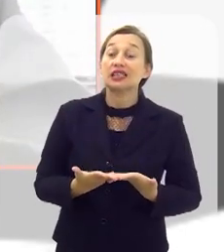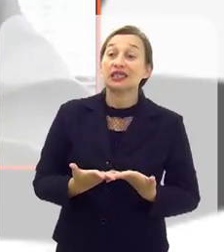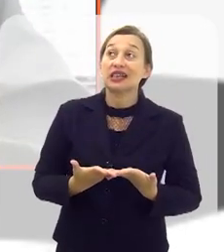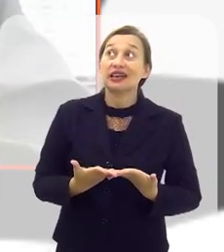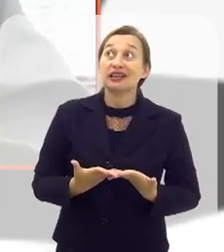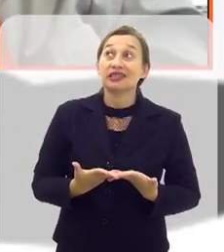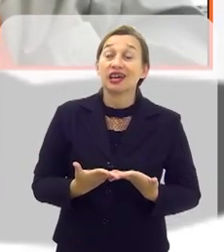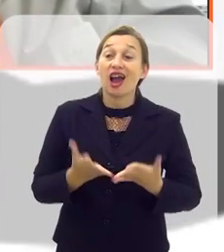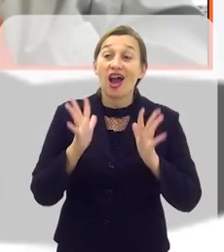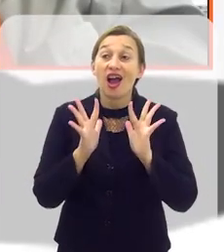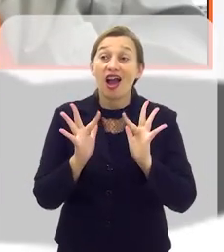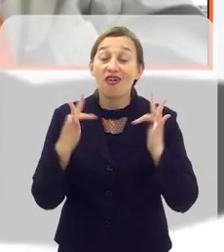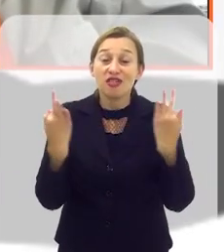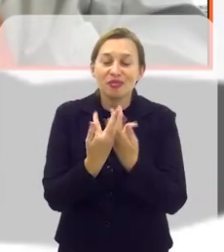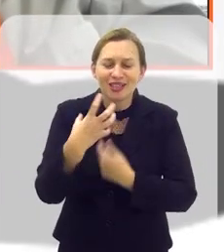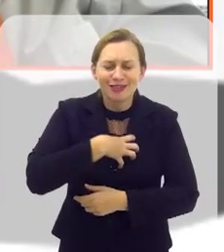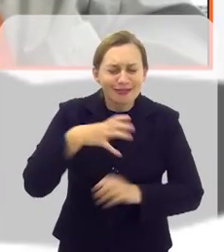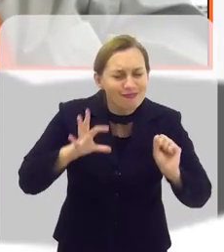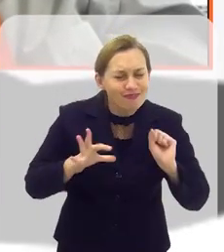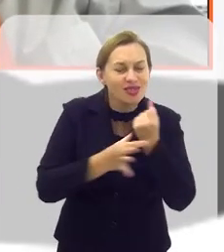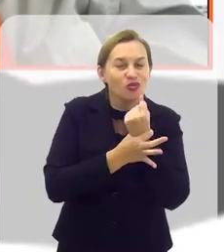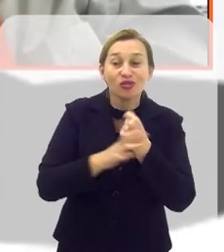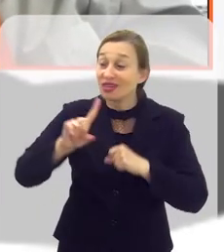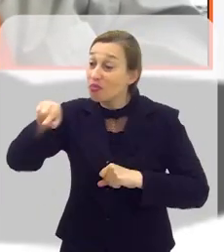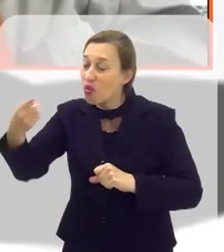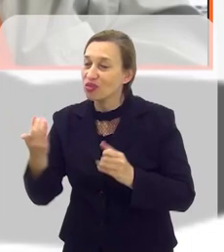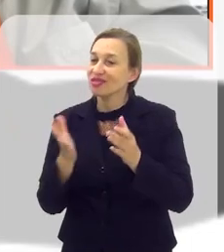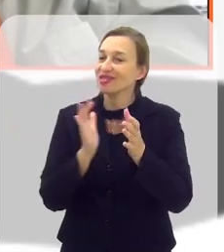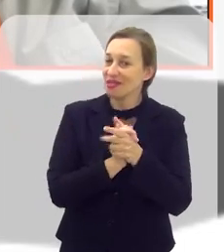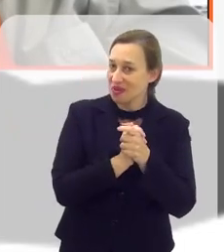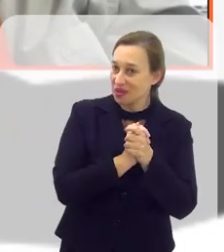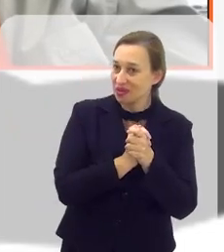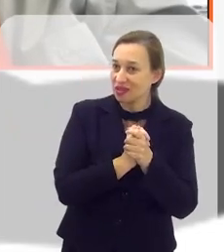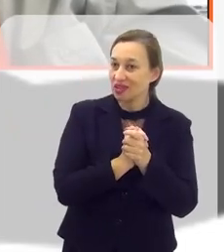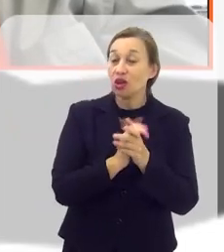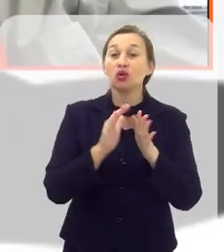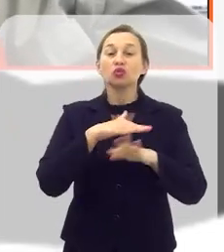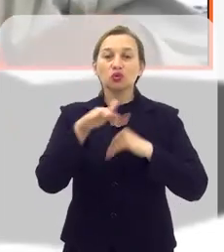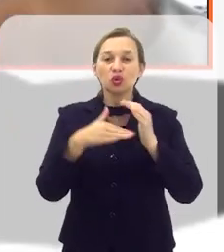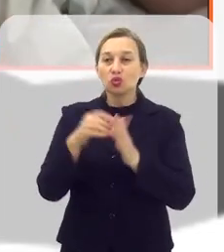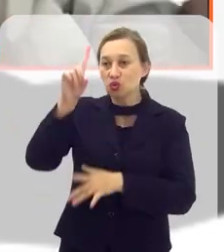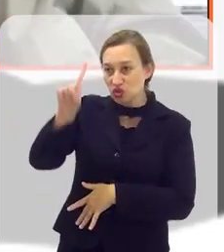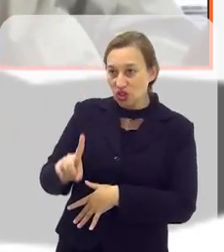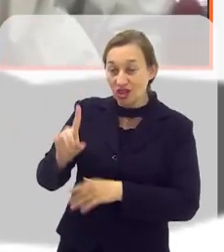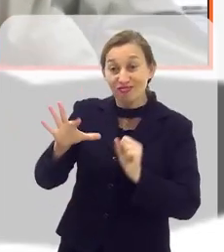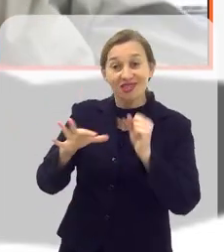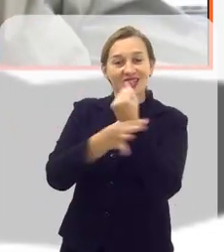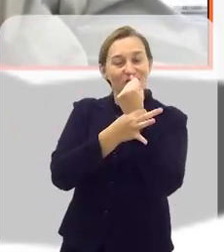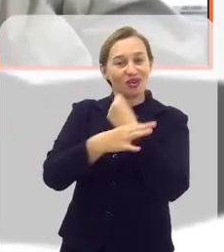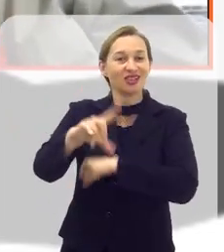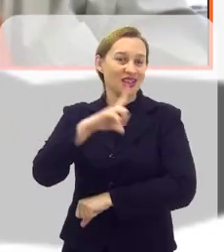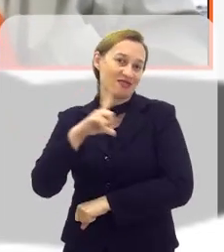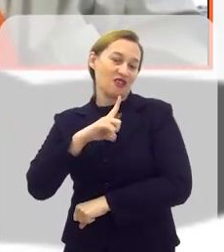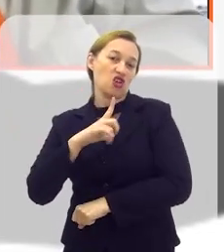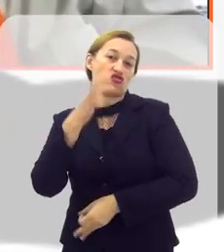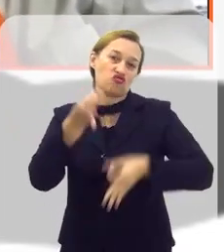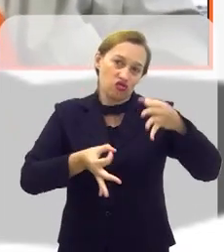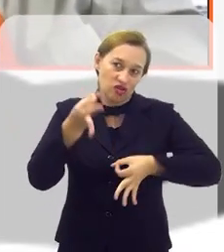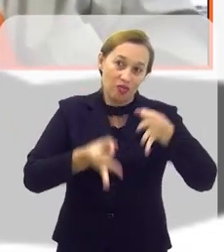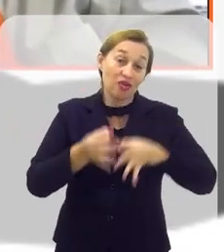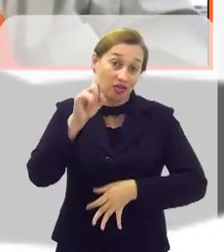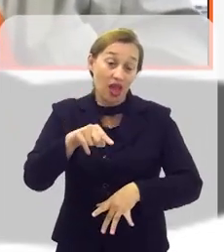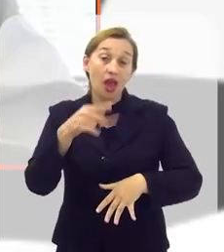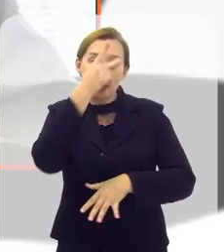dizer, a família se sente segura depois desse casamento, porque ficam todos os seus direitos assegurados